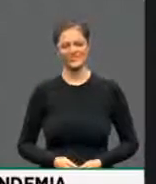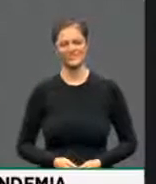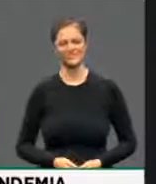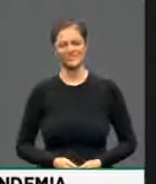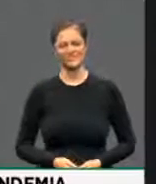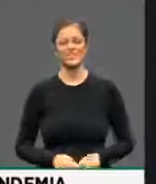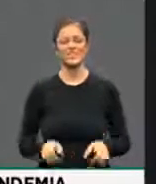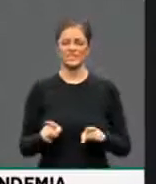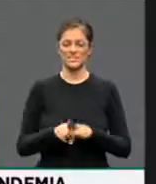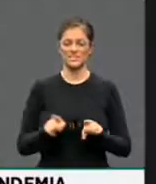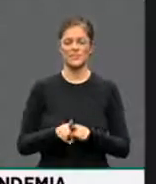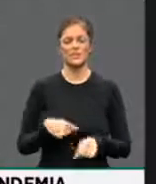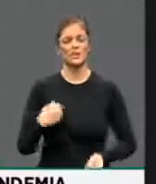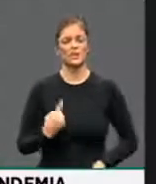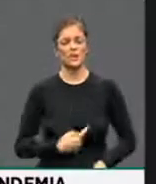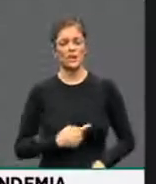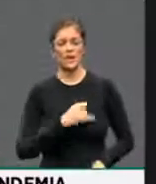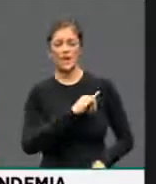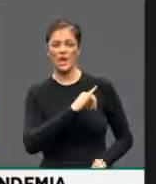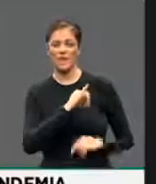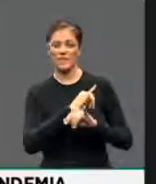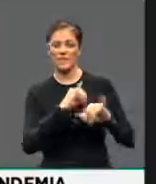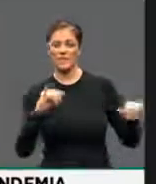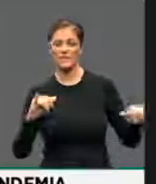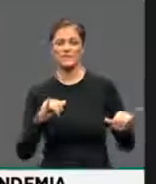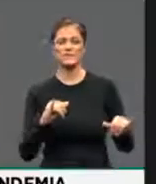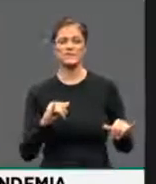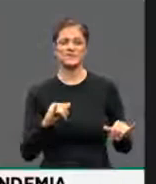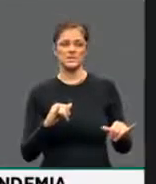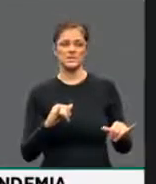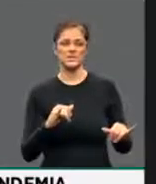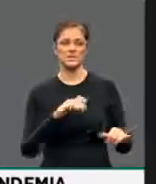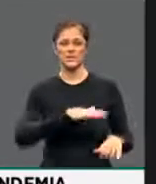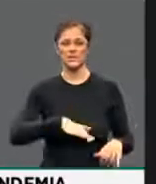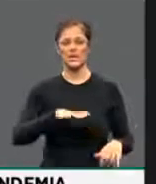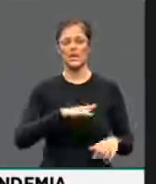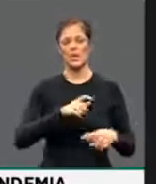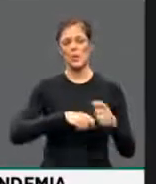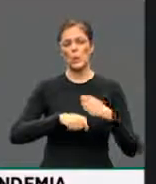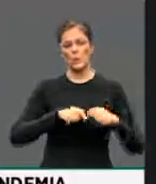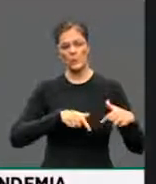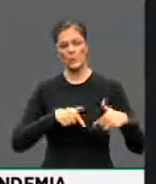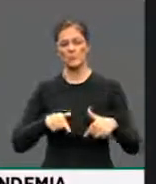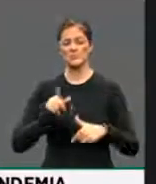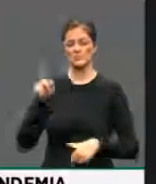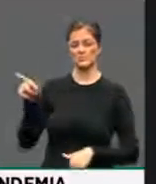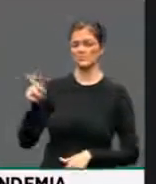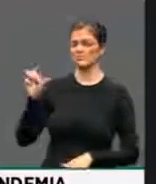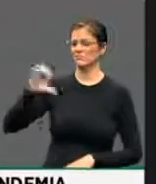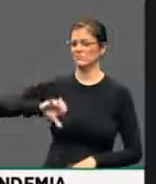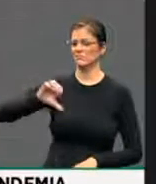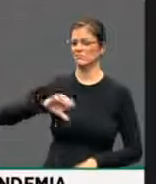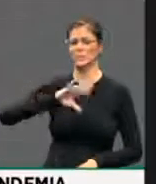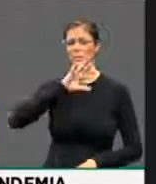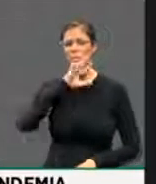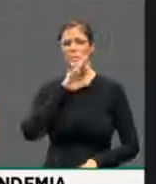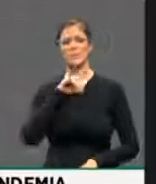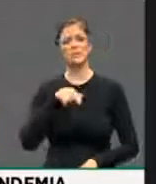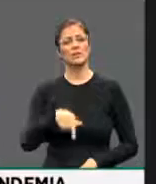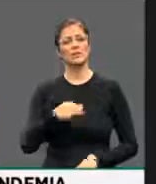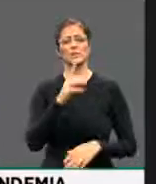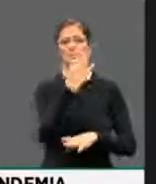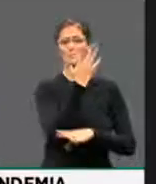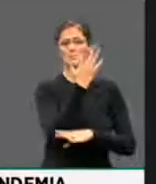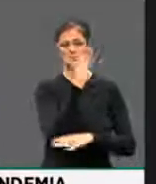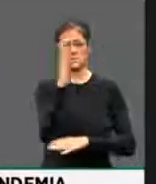economia, aqueles que são chamados de ambientalistas, como nós, que ele faria muito mal e que esse momento de desmatamento iria